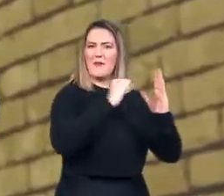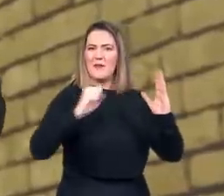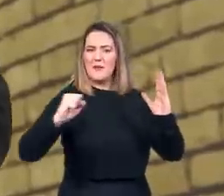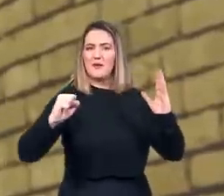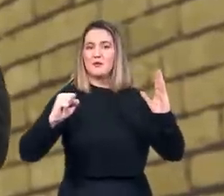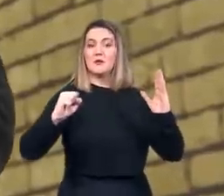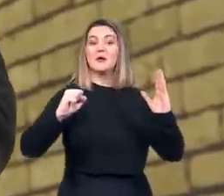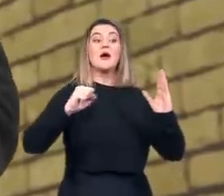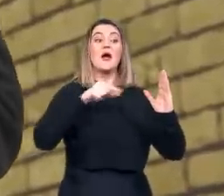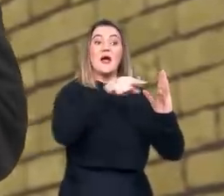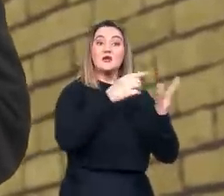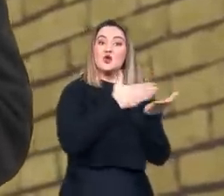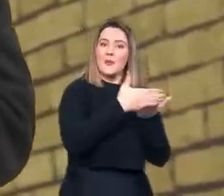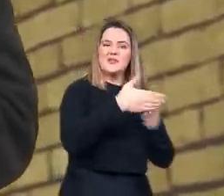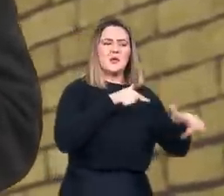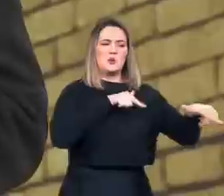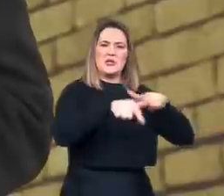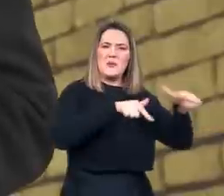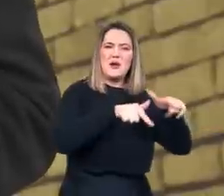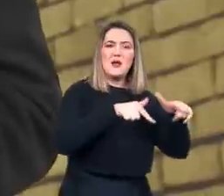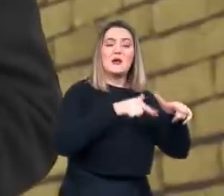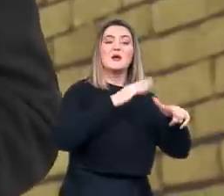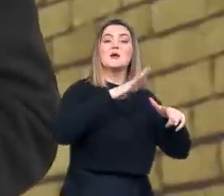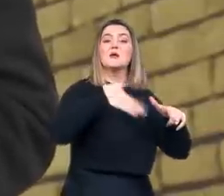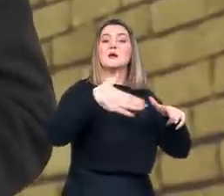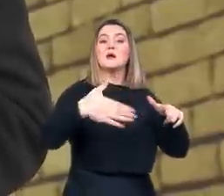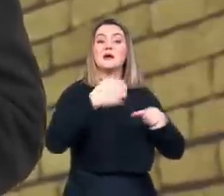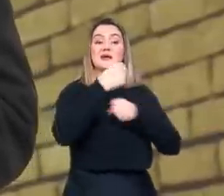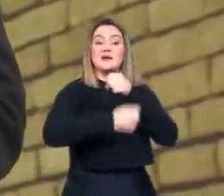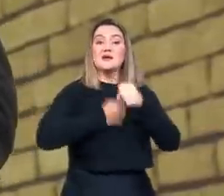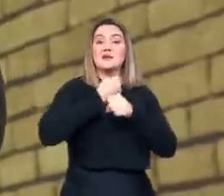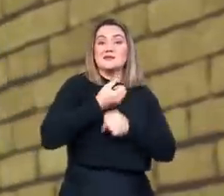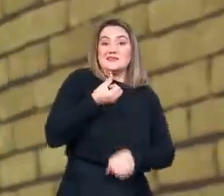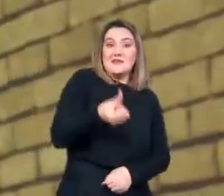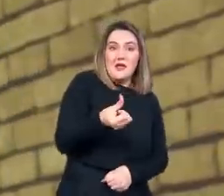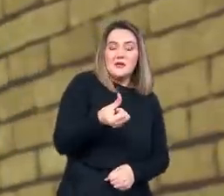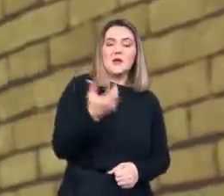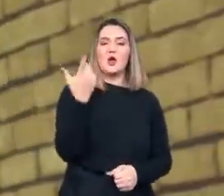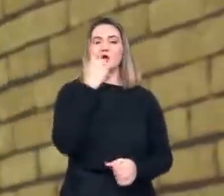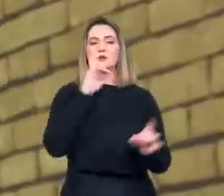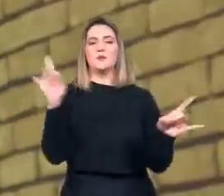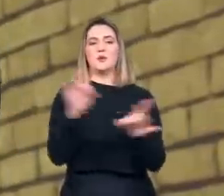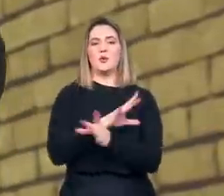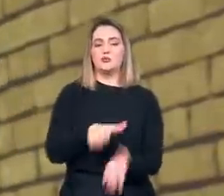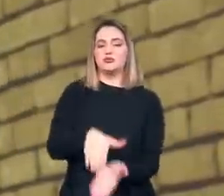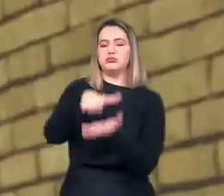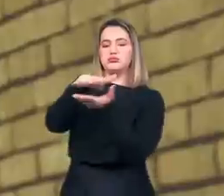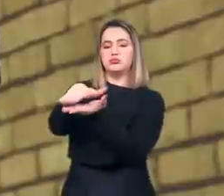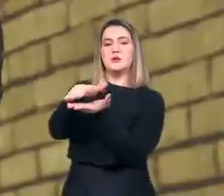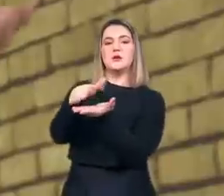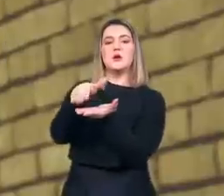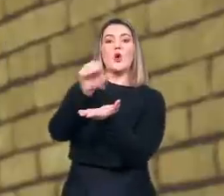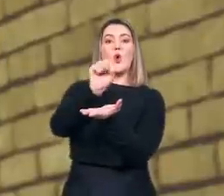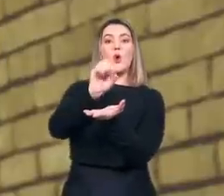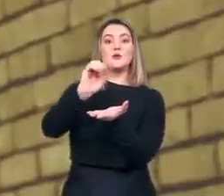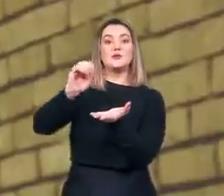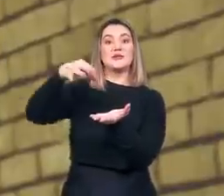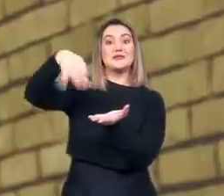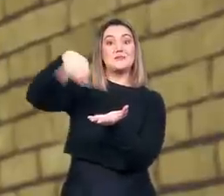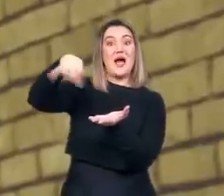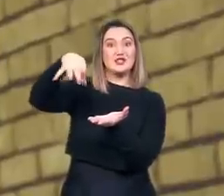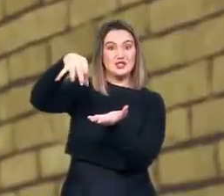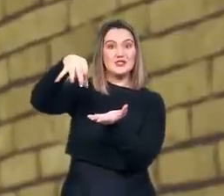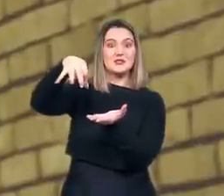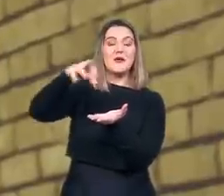seis anos depois e contou com cerca de 800 páginas. Depois, houve mais de 40 outros acadêmicos